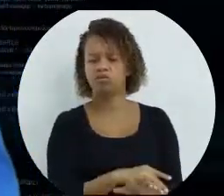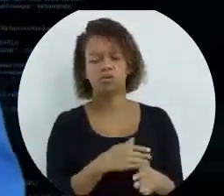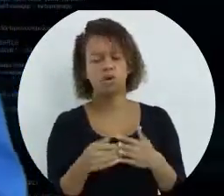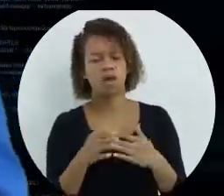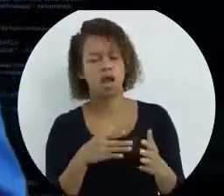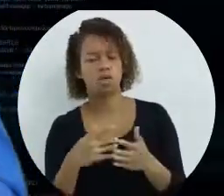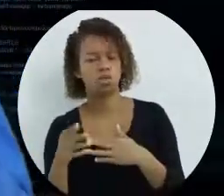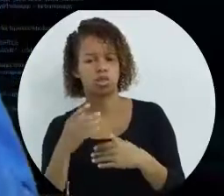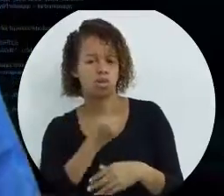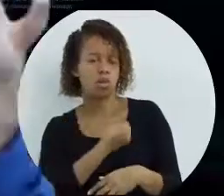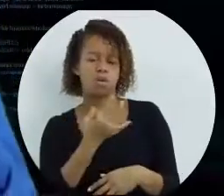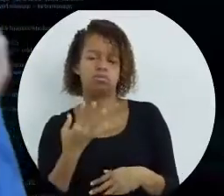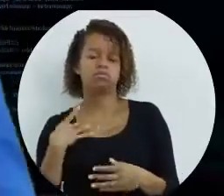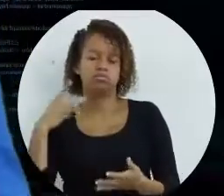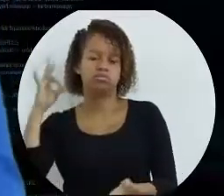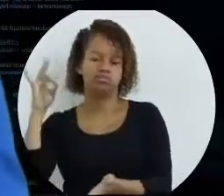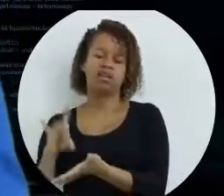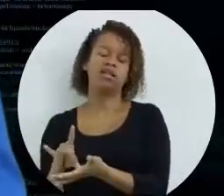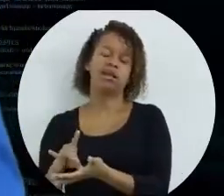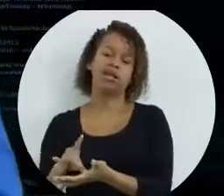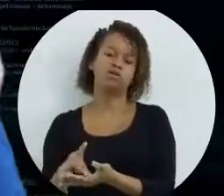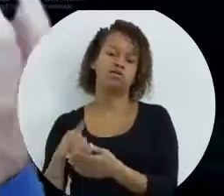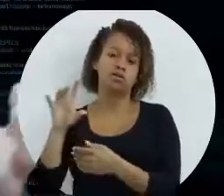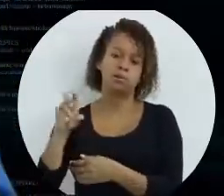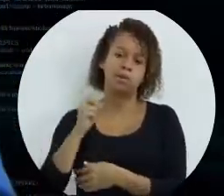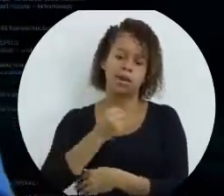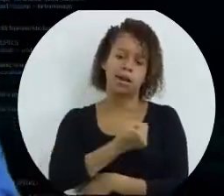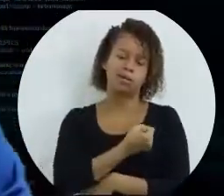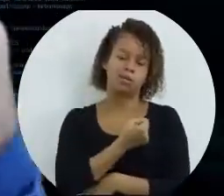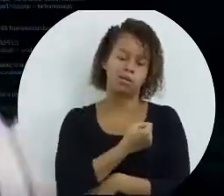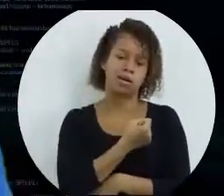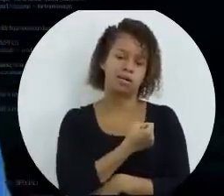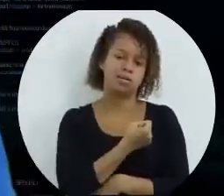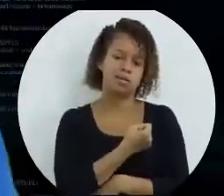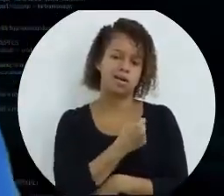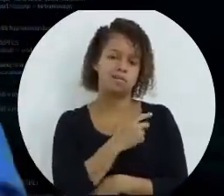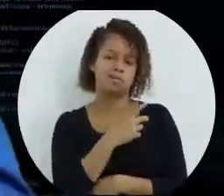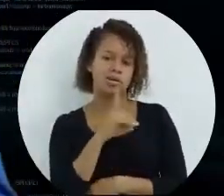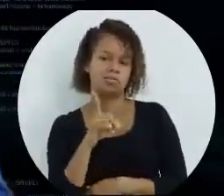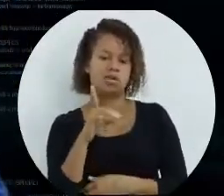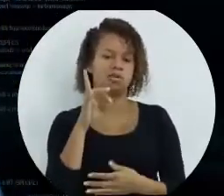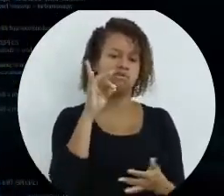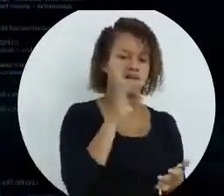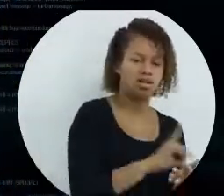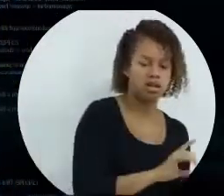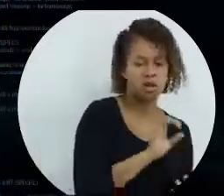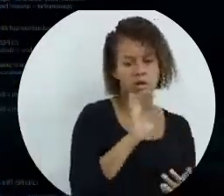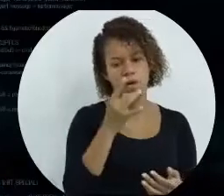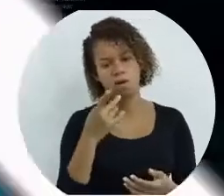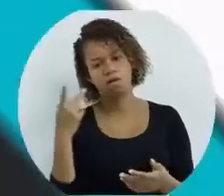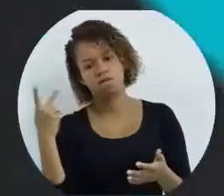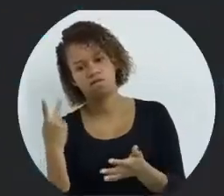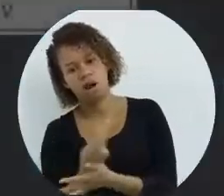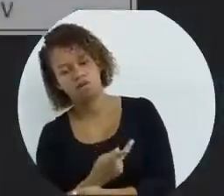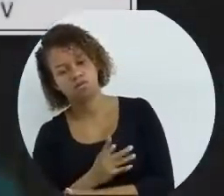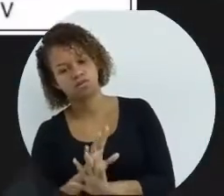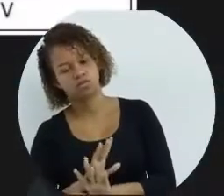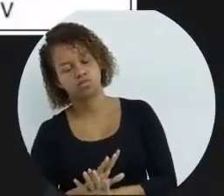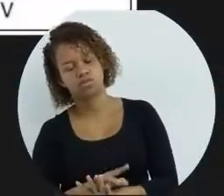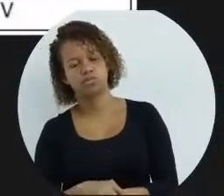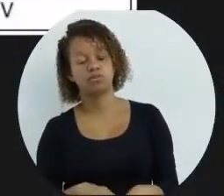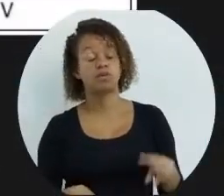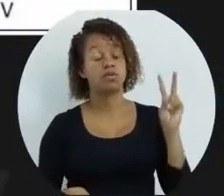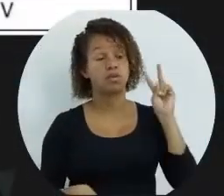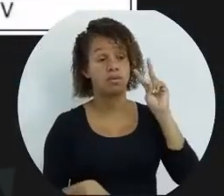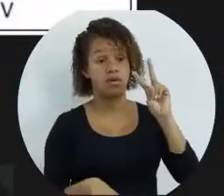verdadeiro. Então, você pode utilizar a numeração para simbolizar o verdadeiro ou falso. Como vocês podem